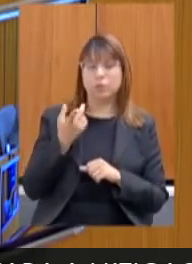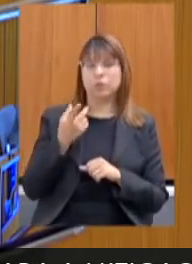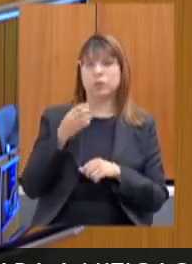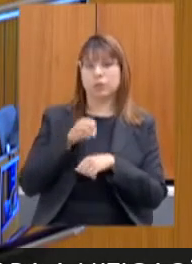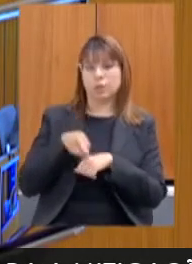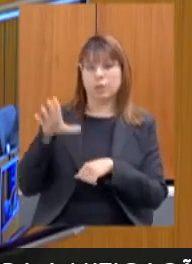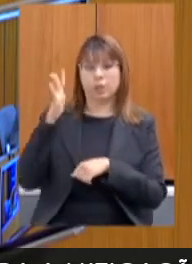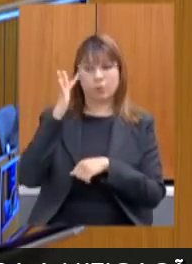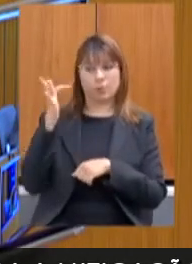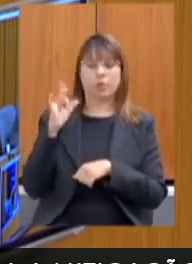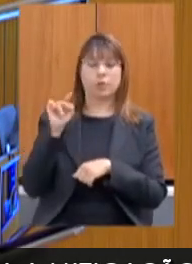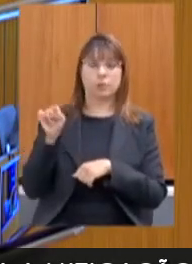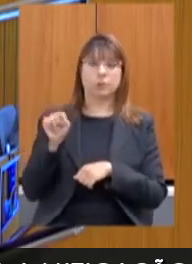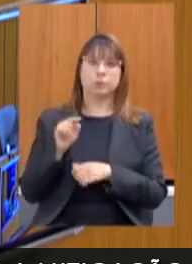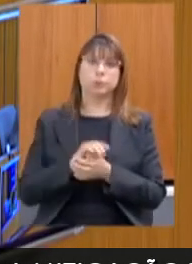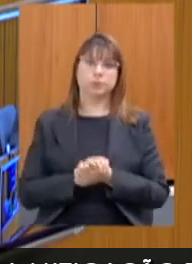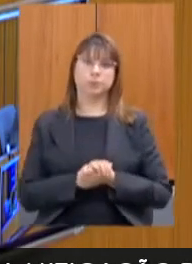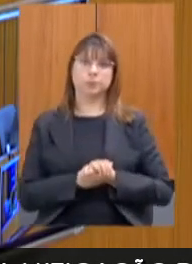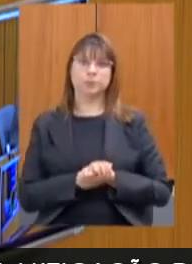informação amanhã para o senhor